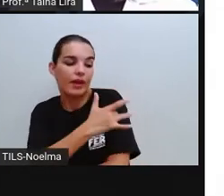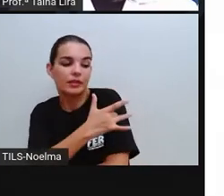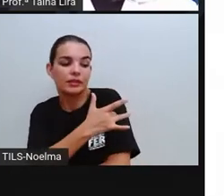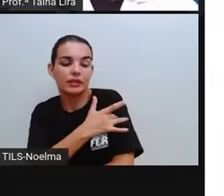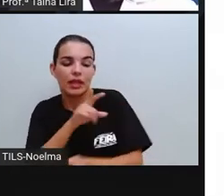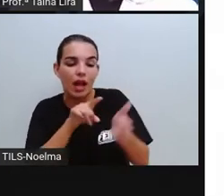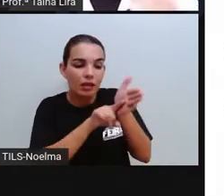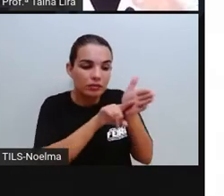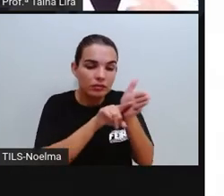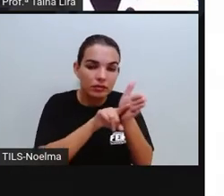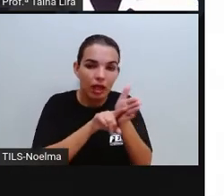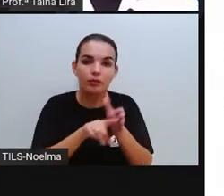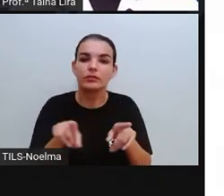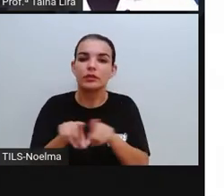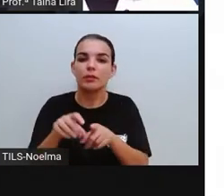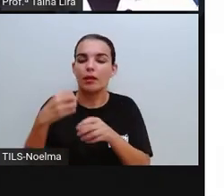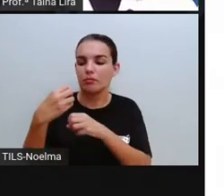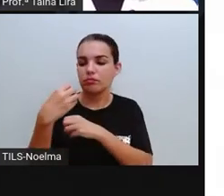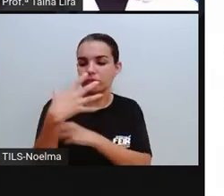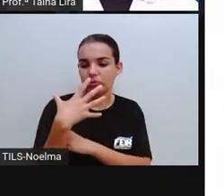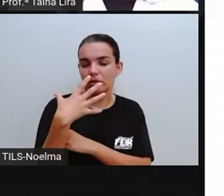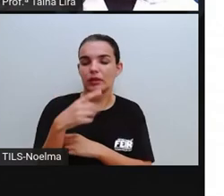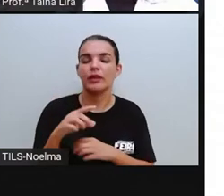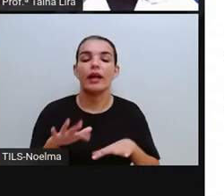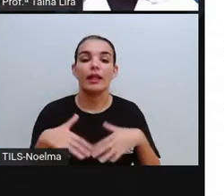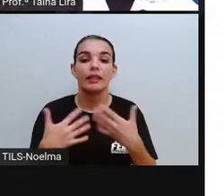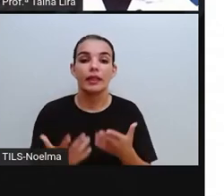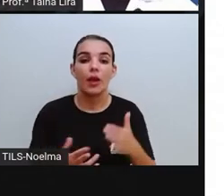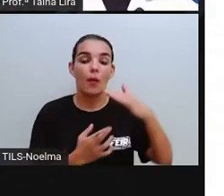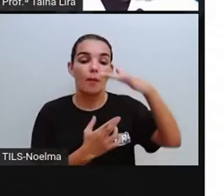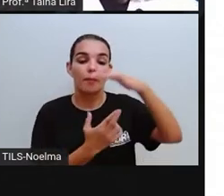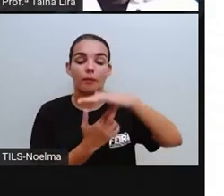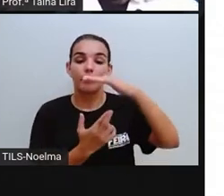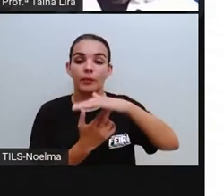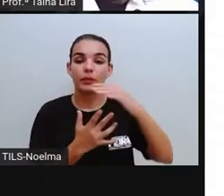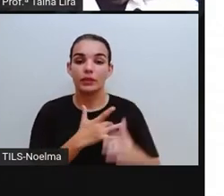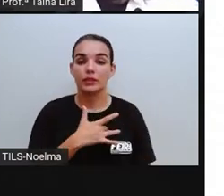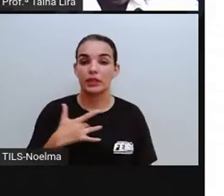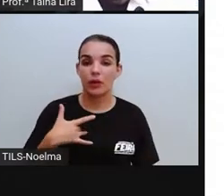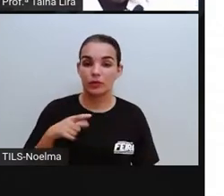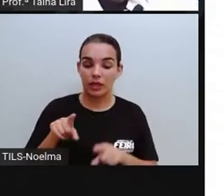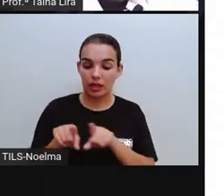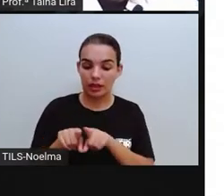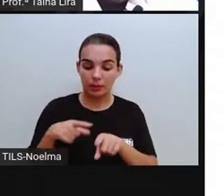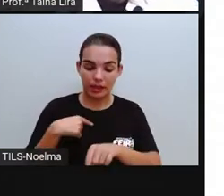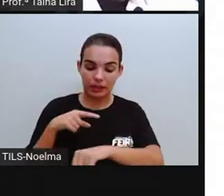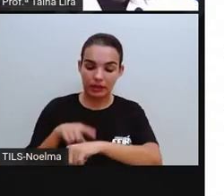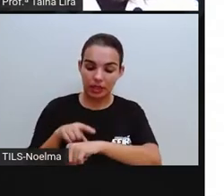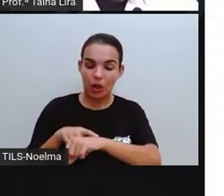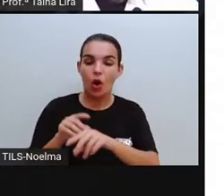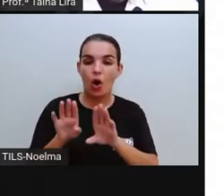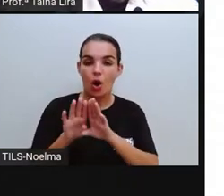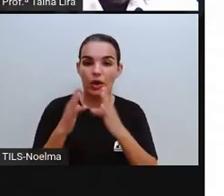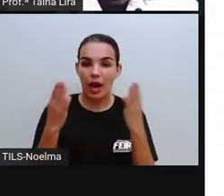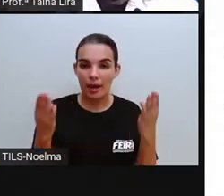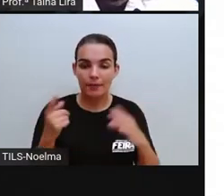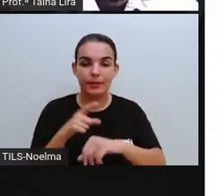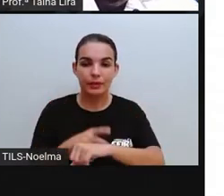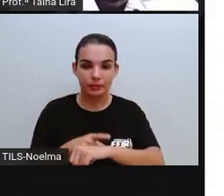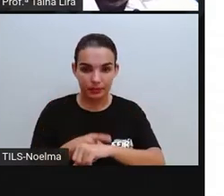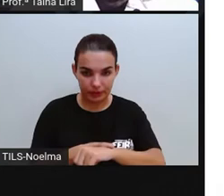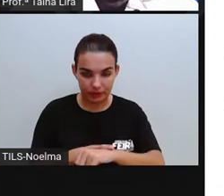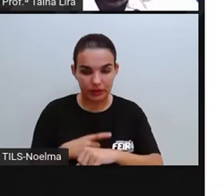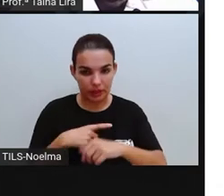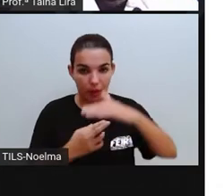exames. Então, os postos de saúde, eles têm horário, né, para abrir e para fechar. Os postos de